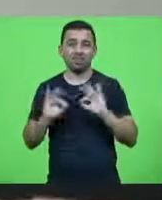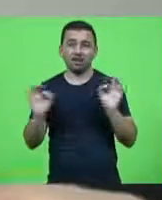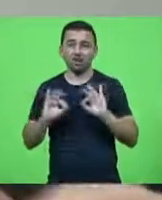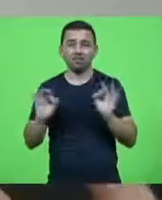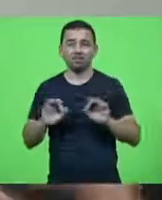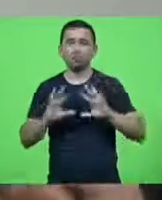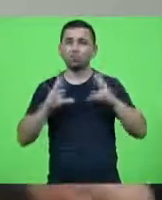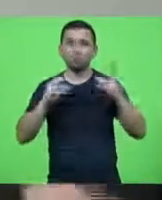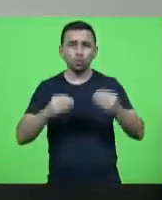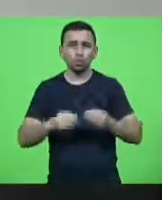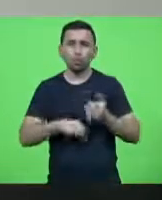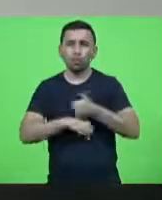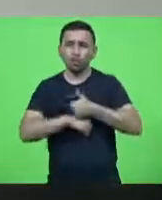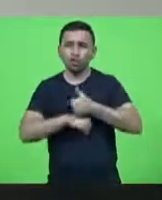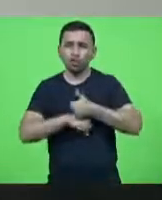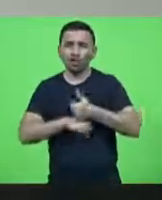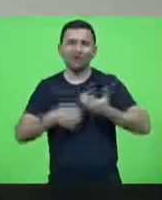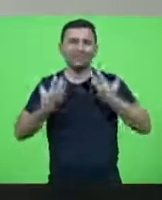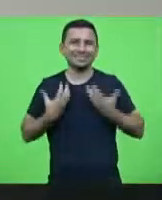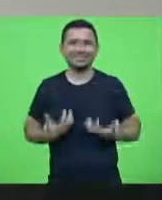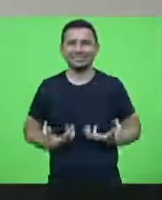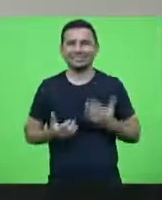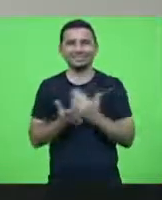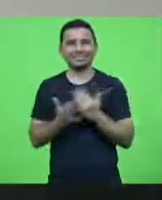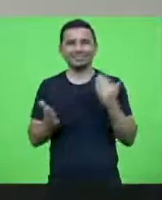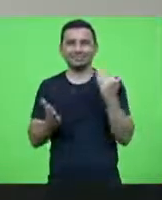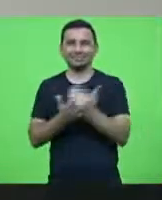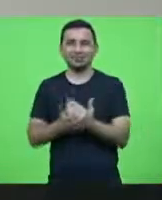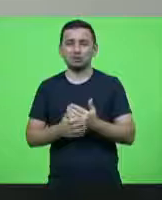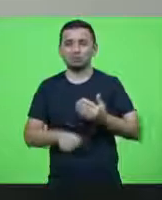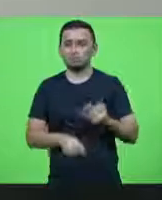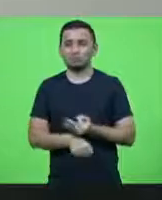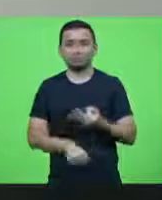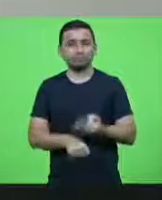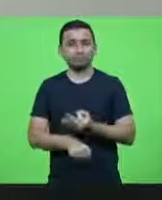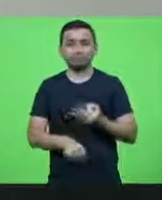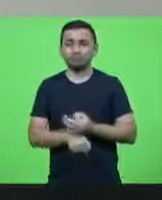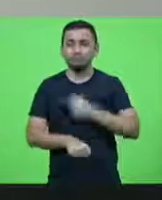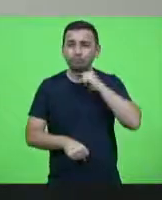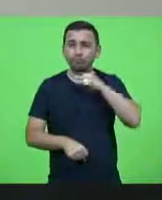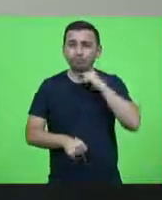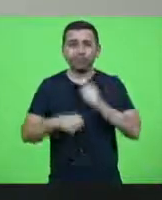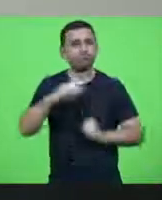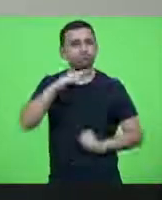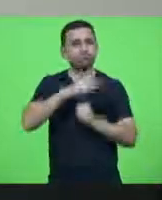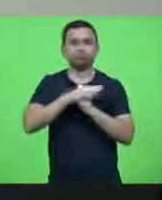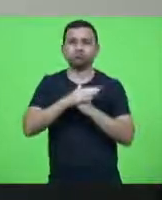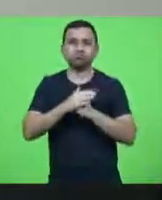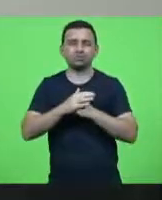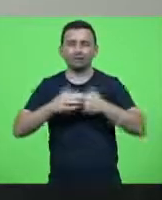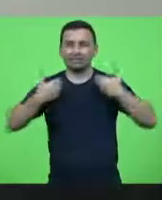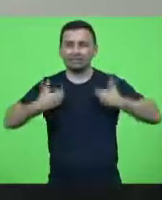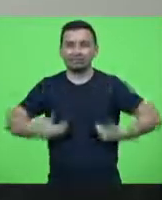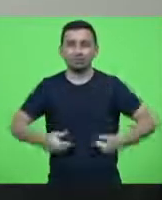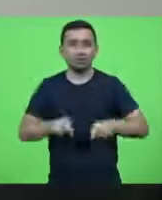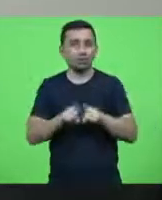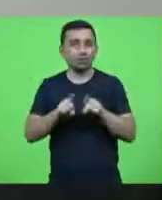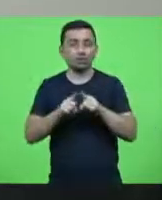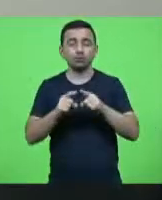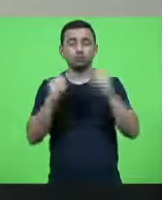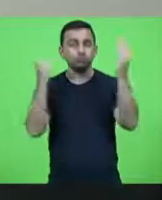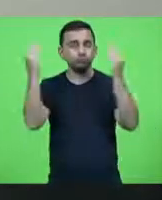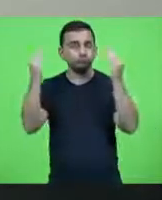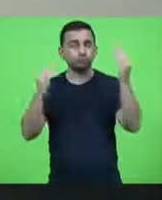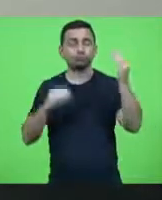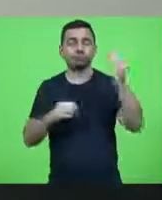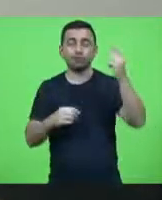o pessoal não aguenta mais o staff não só físico mas psíquico também e o que